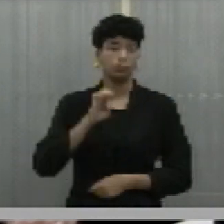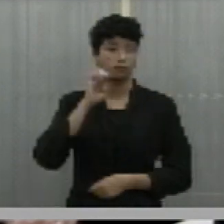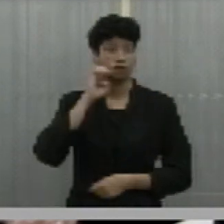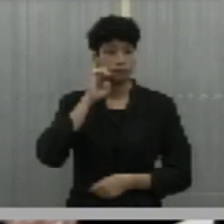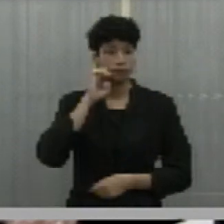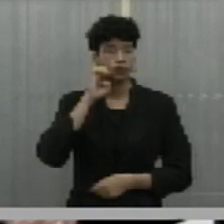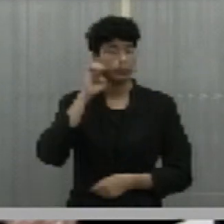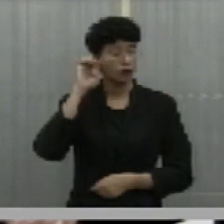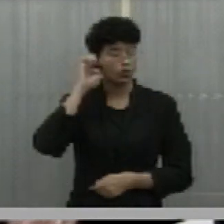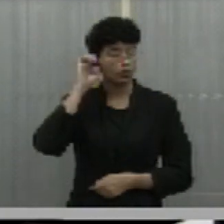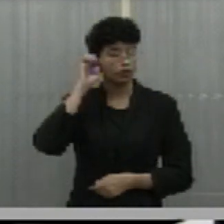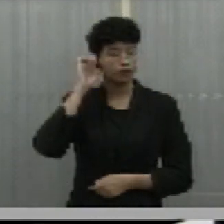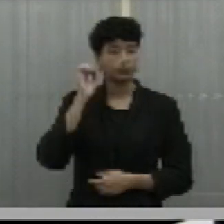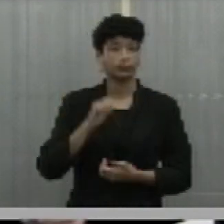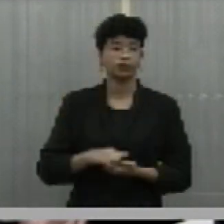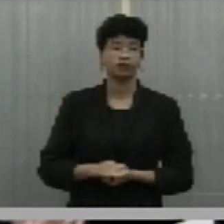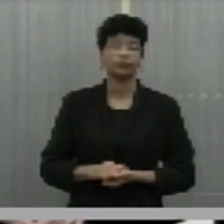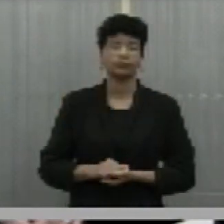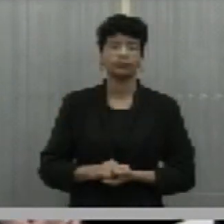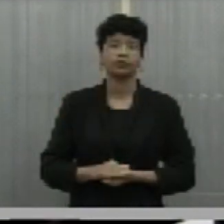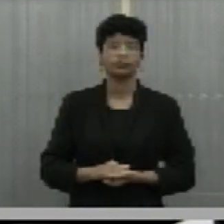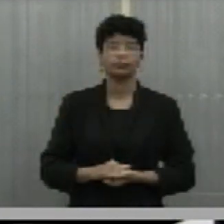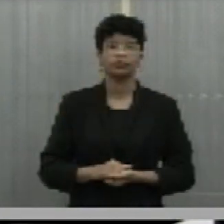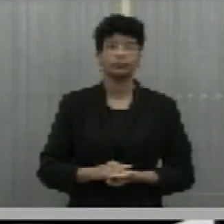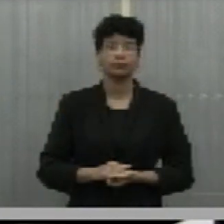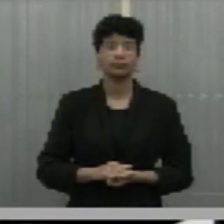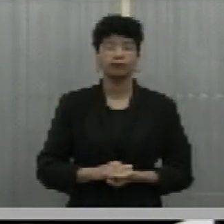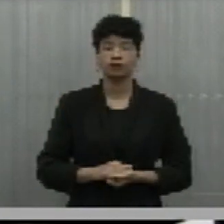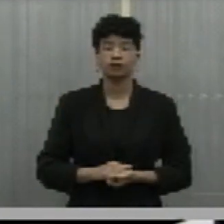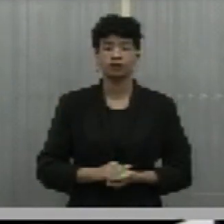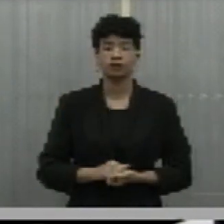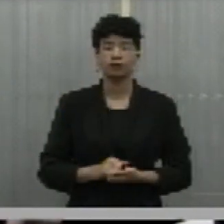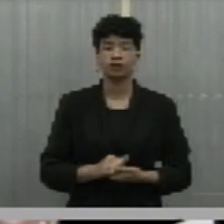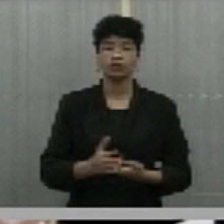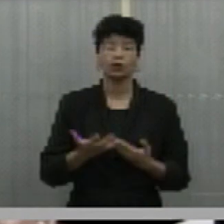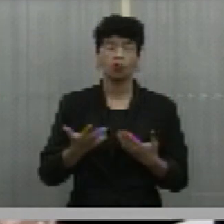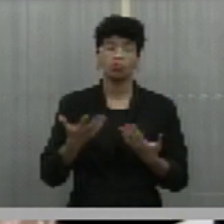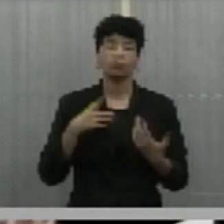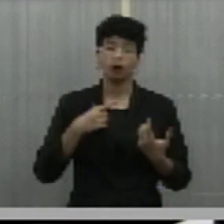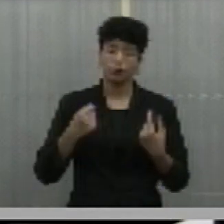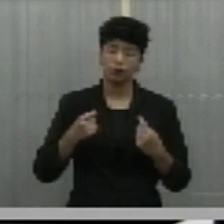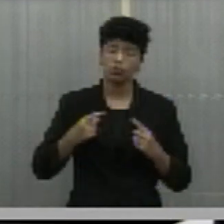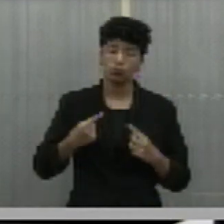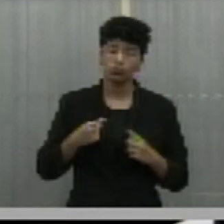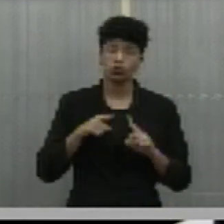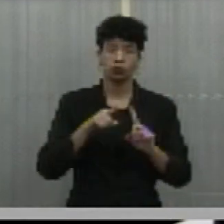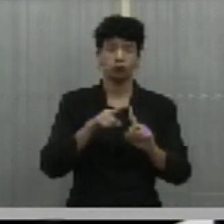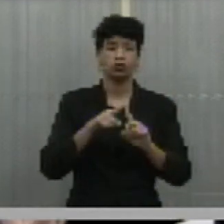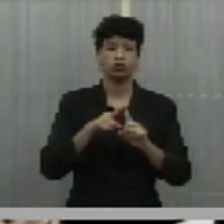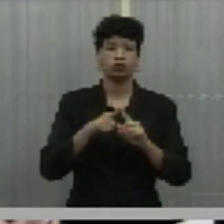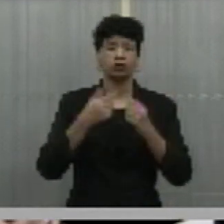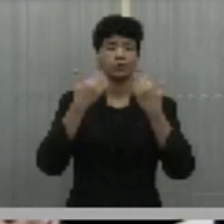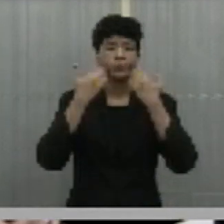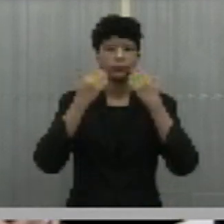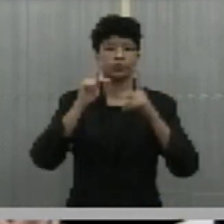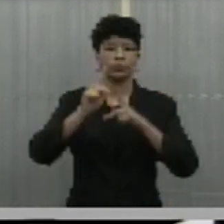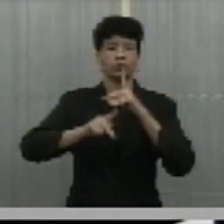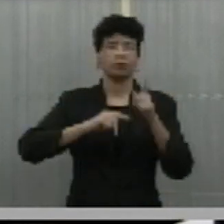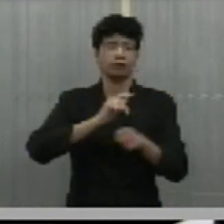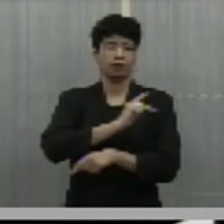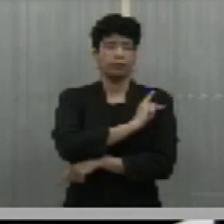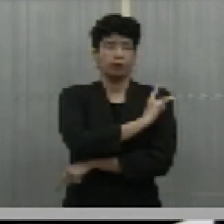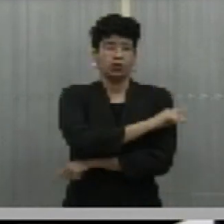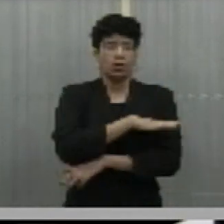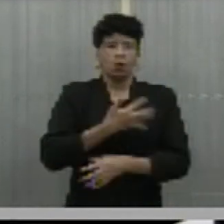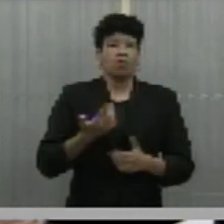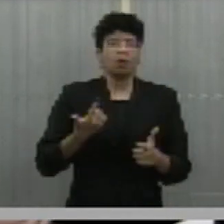essa CPI, como você bem registrou, ela deve alcançar seu objetivo, que é esclarecer a população piauiense quais